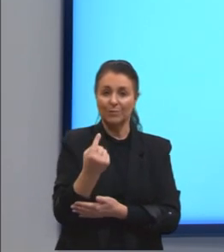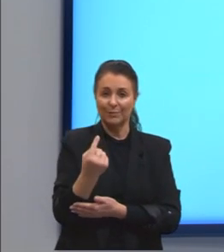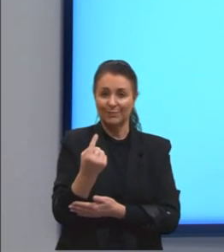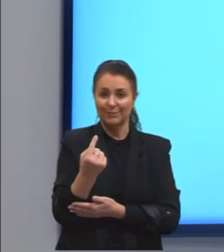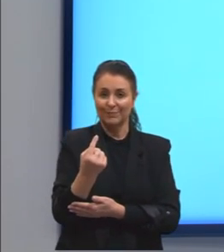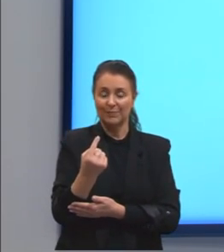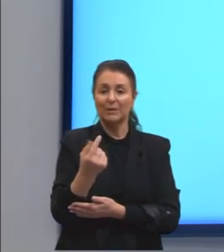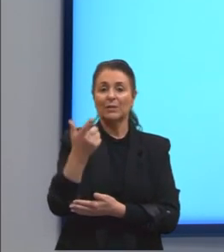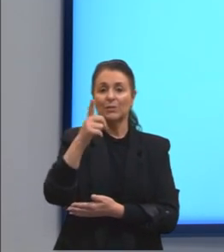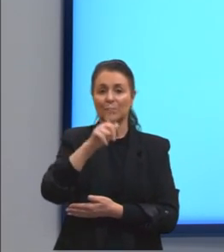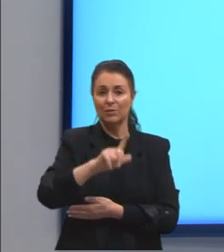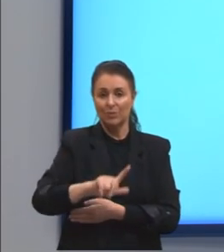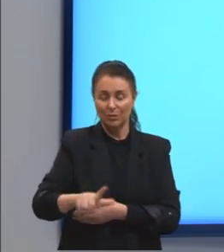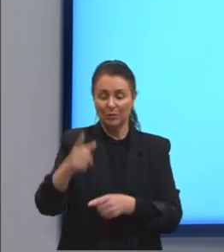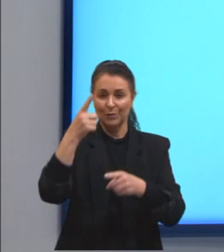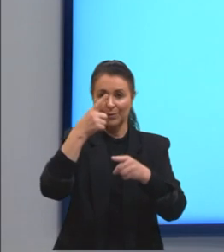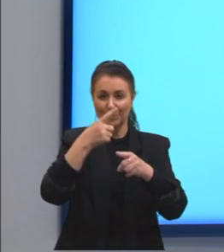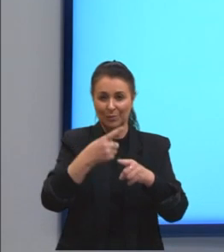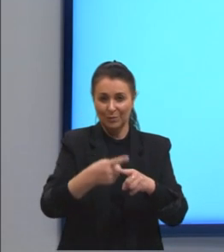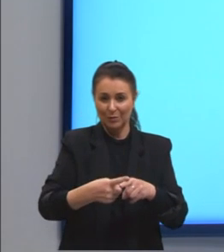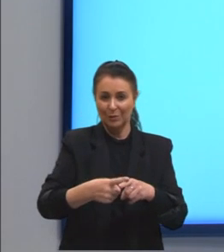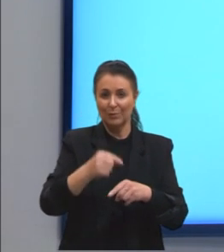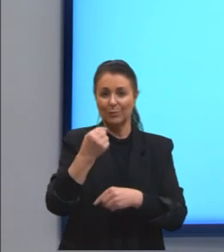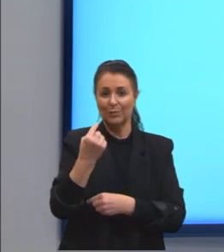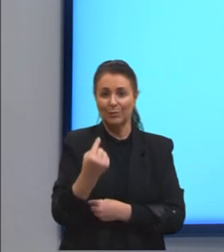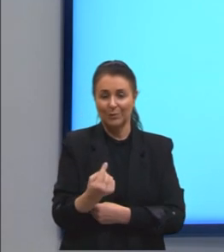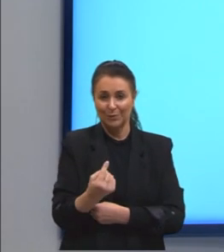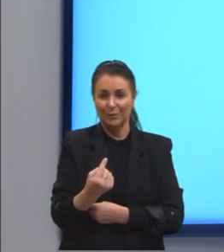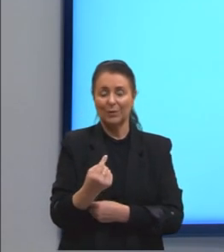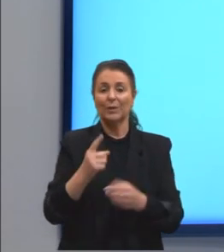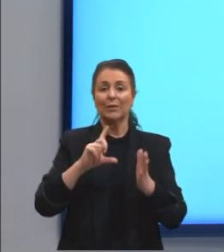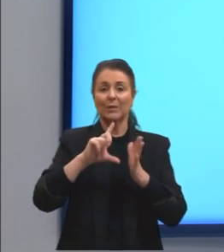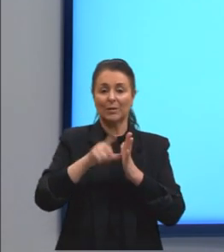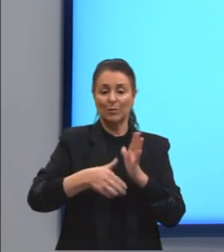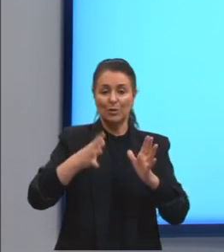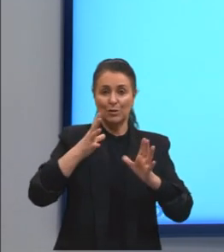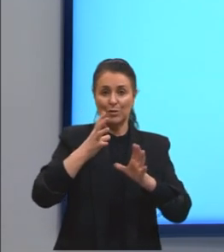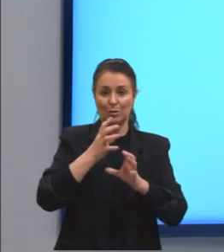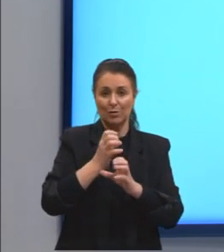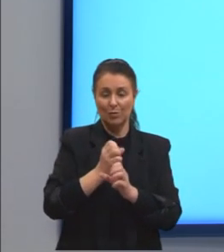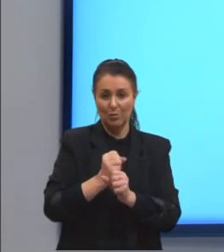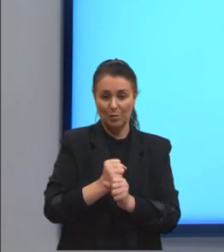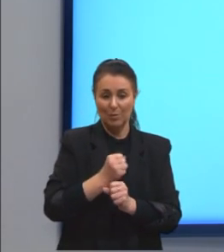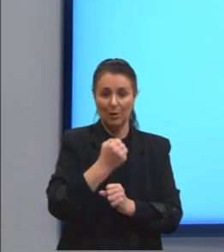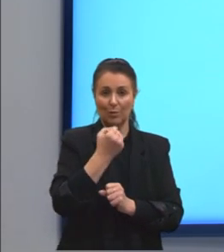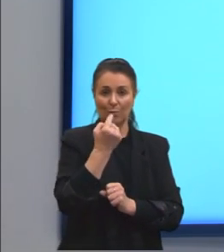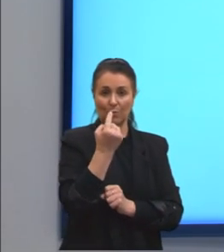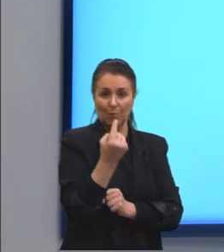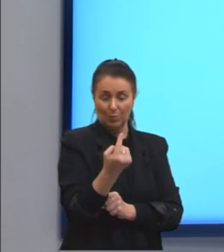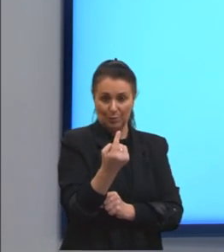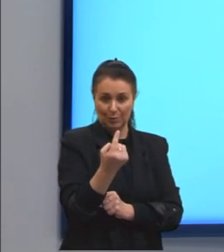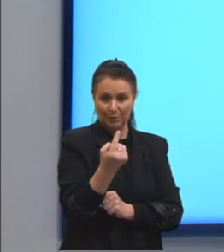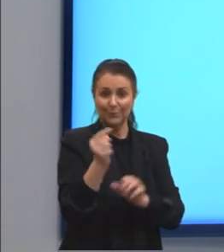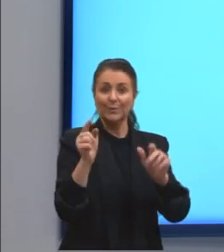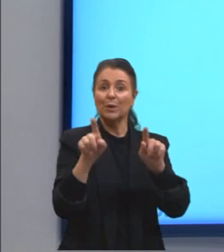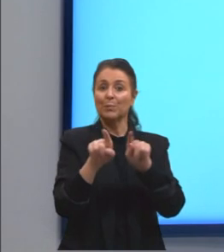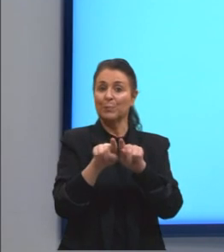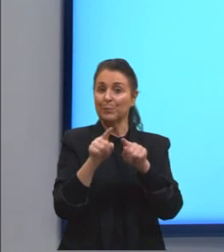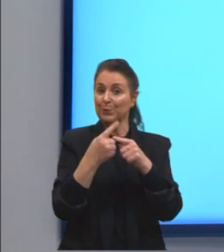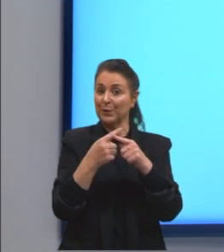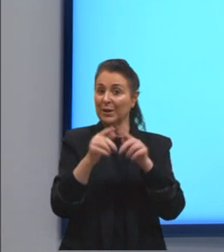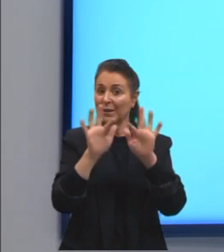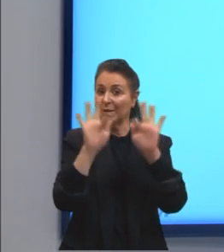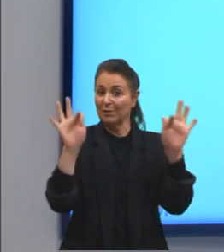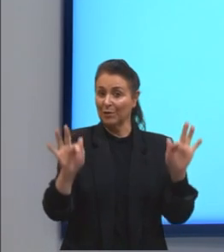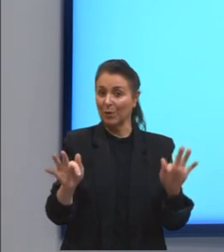Então, novamente, multiplicamos por um. Depois, somamos com este um. Esse é o da fórmula. Sempre vai